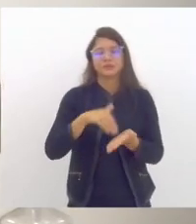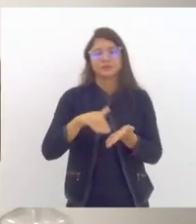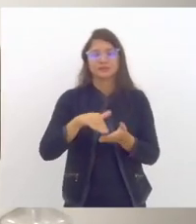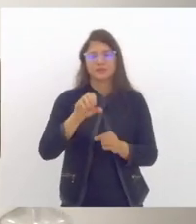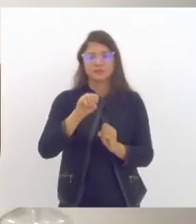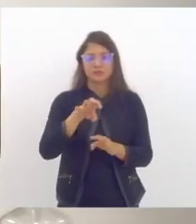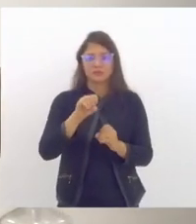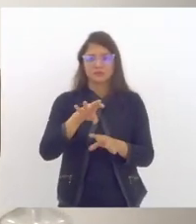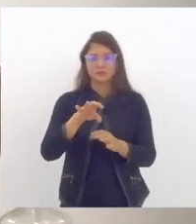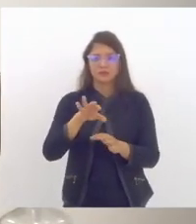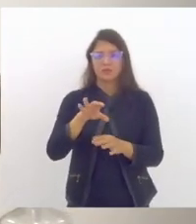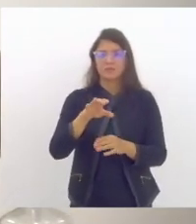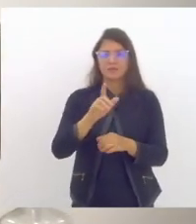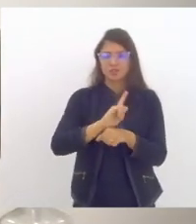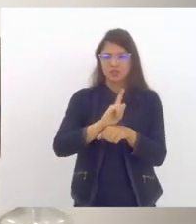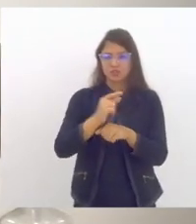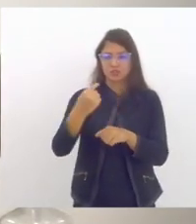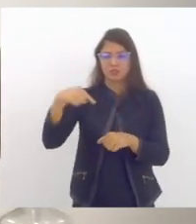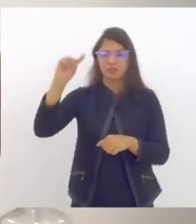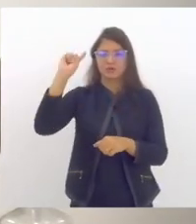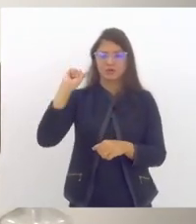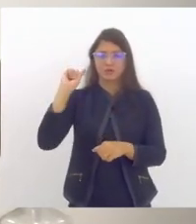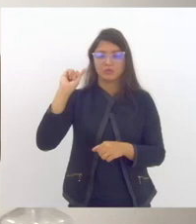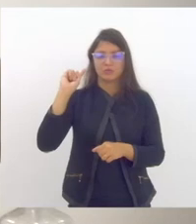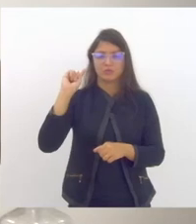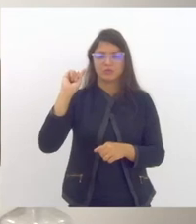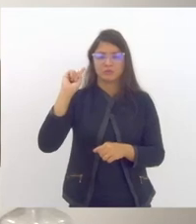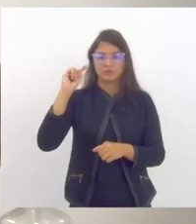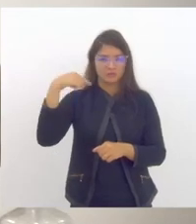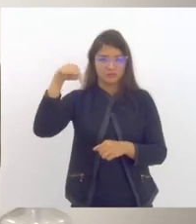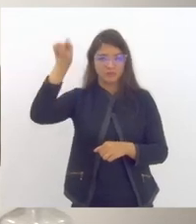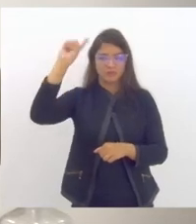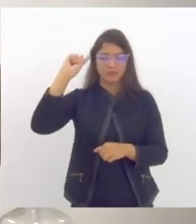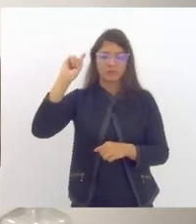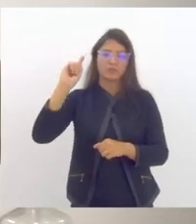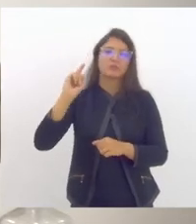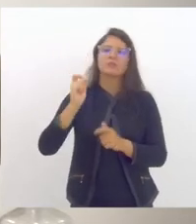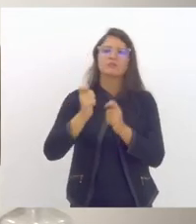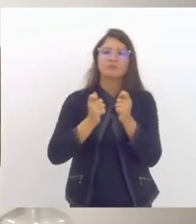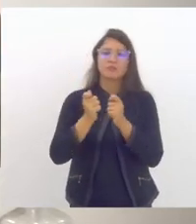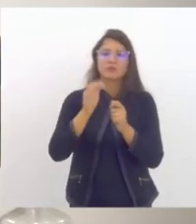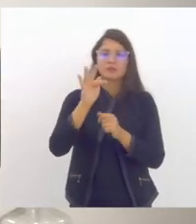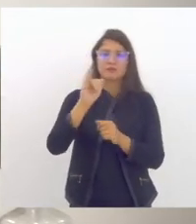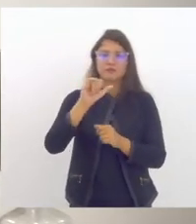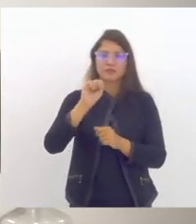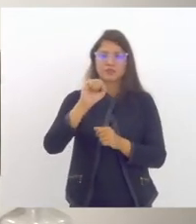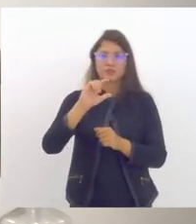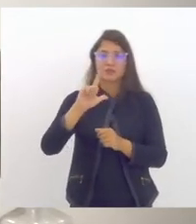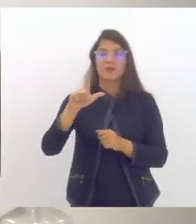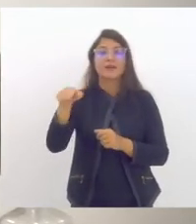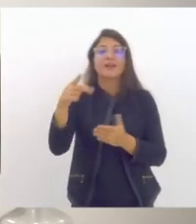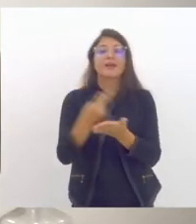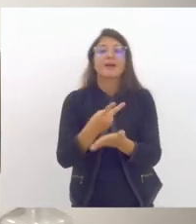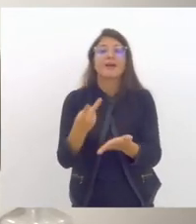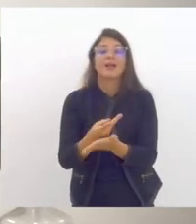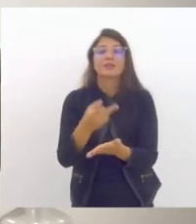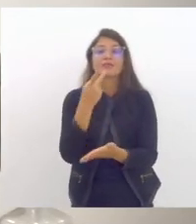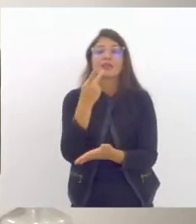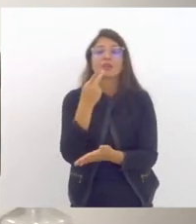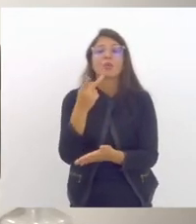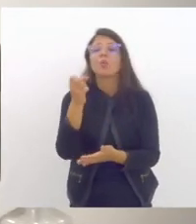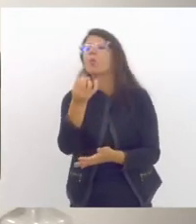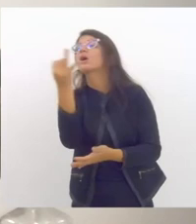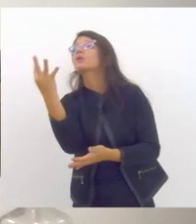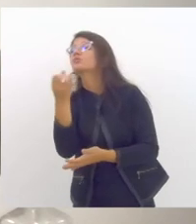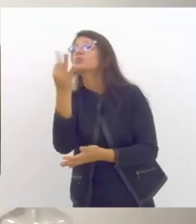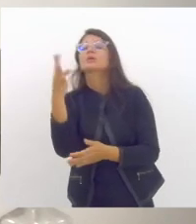que estava acontecendo quando houve a renovação do regime de recuperação fiscal errou na estimativa de profissionais concursados a